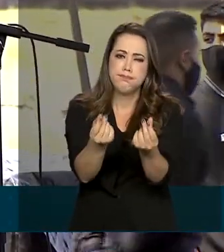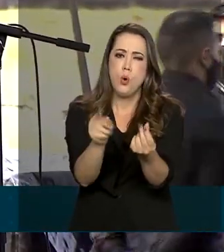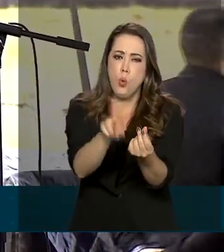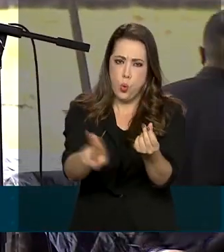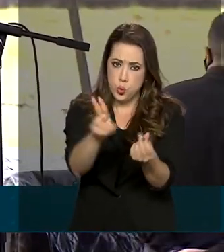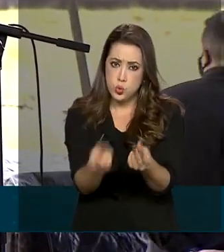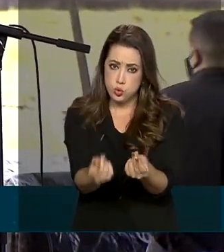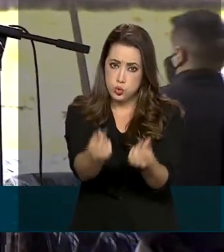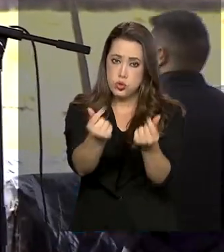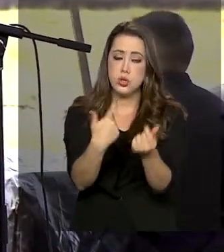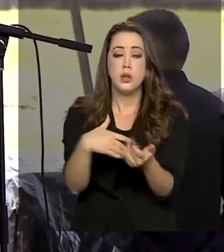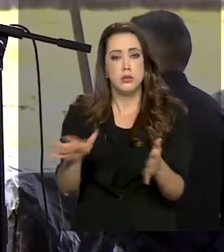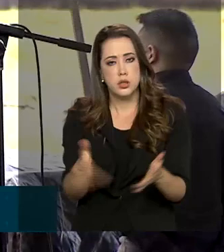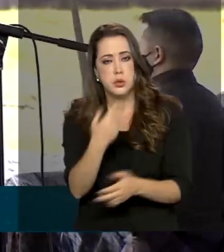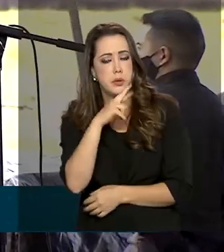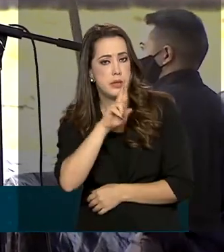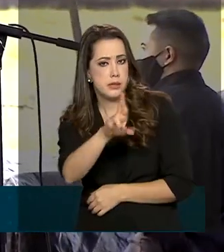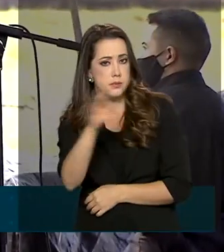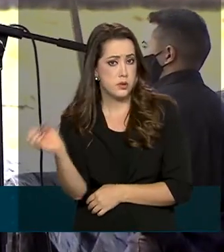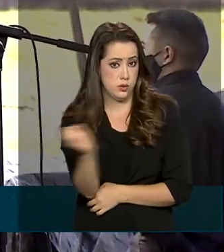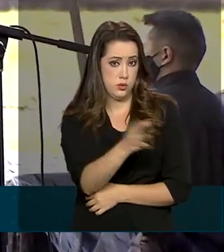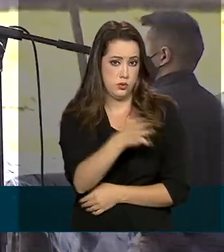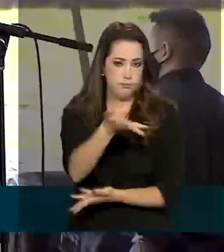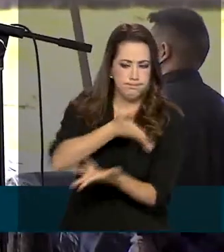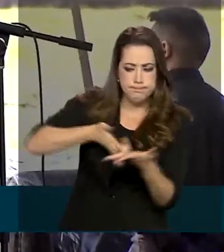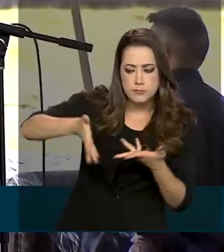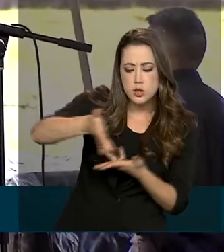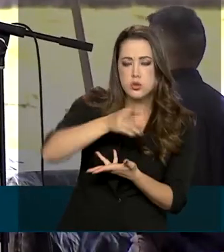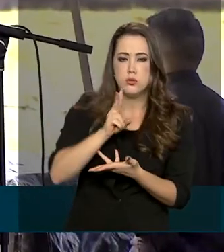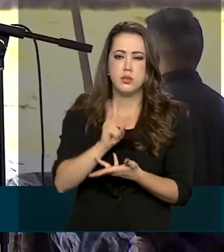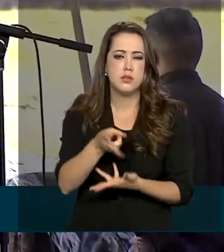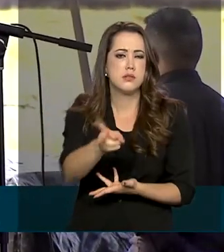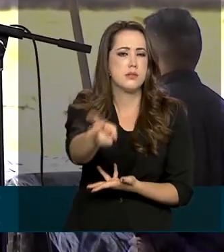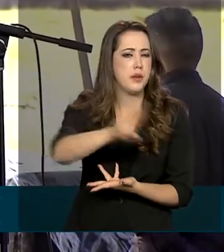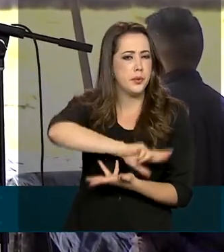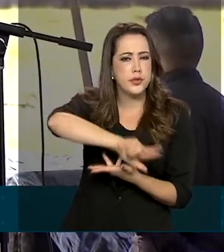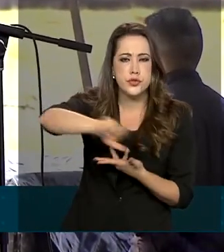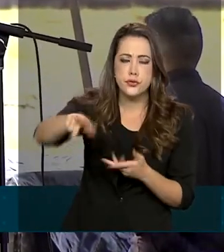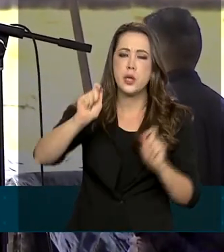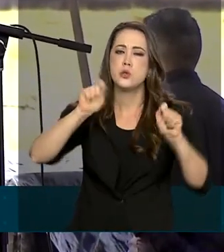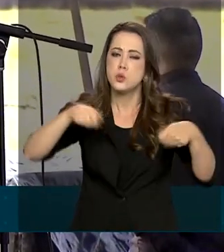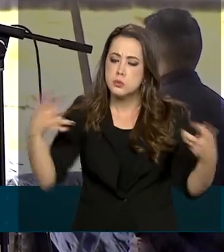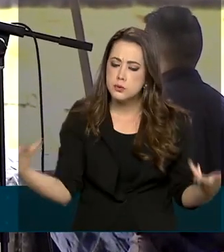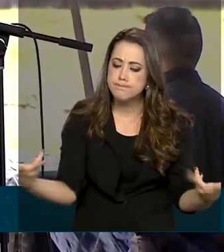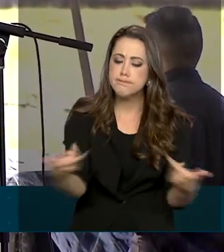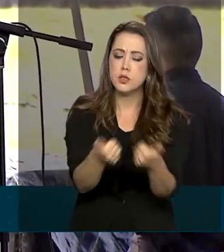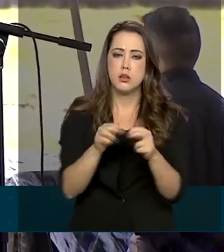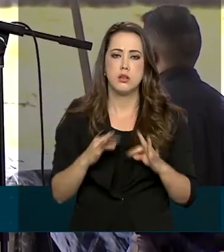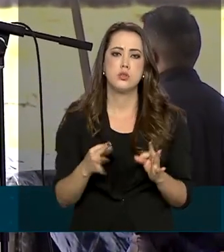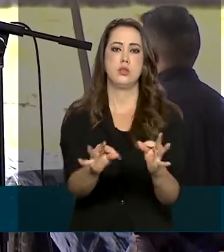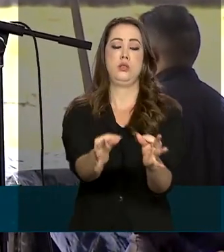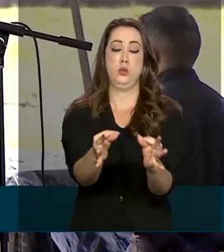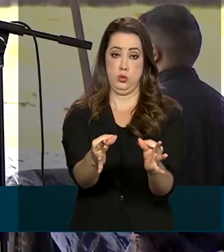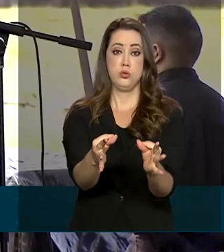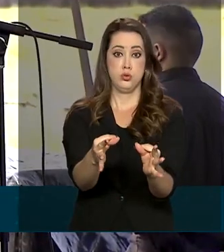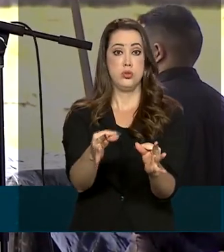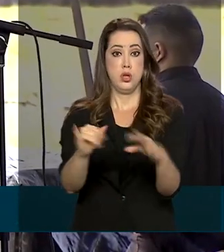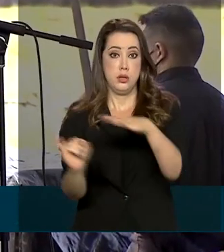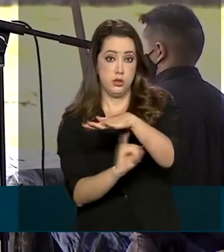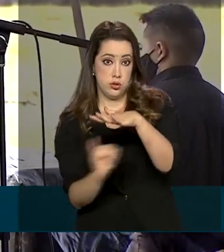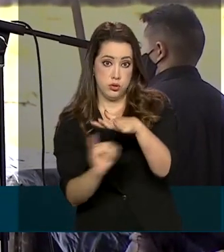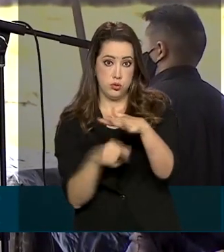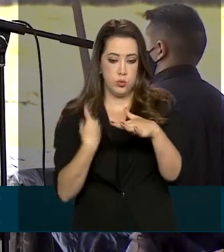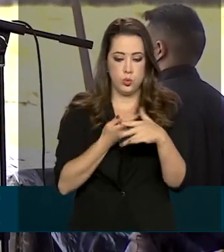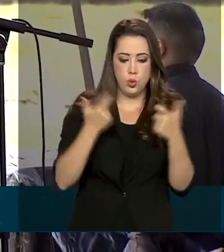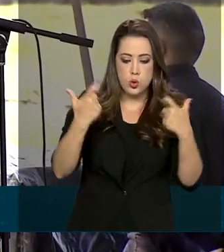e soluções inovadoras, articulando diferentes competências tecnológicas e institucionais da nossa